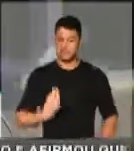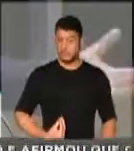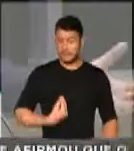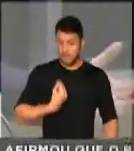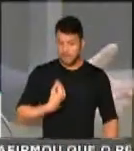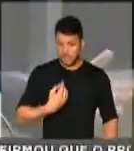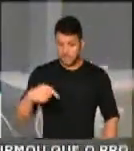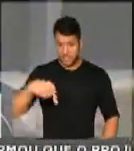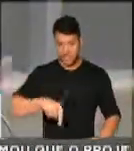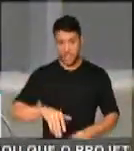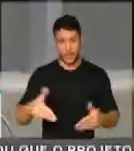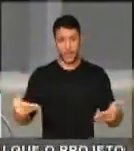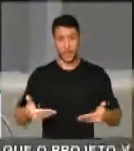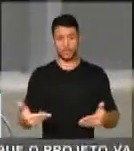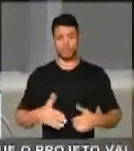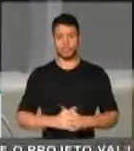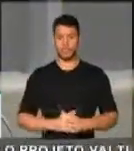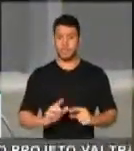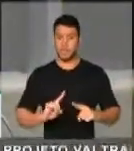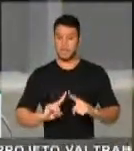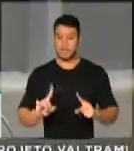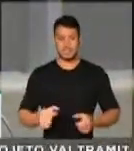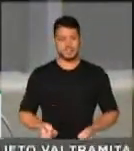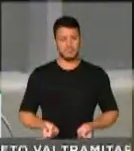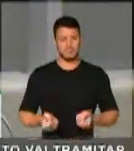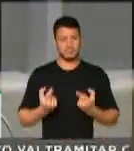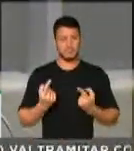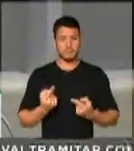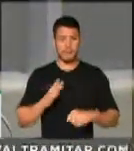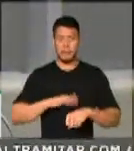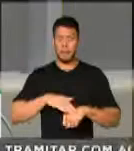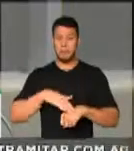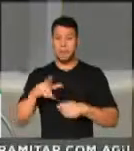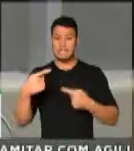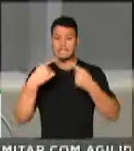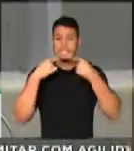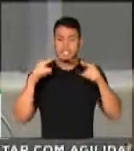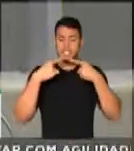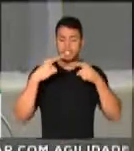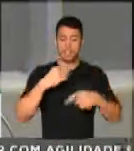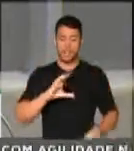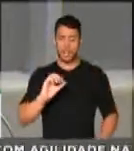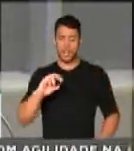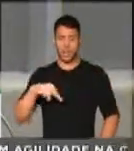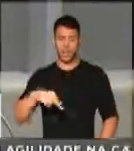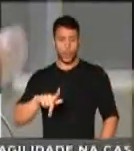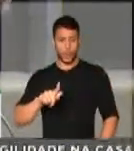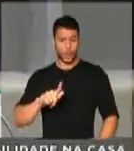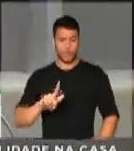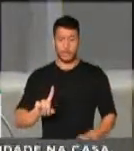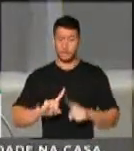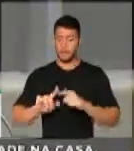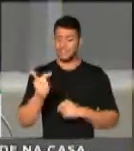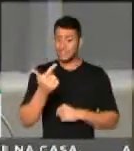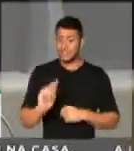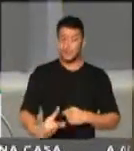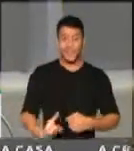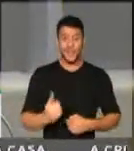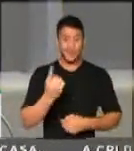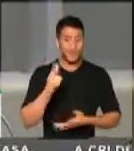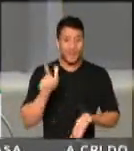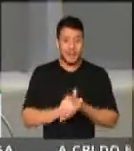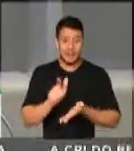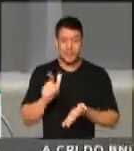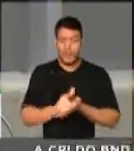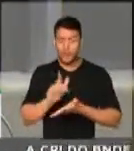Nós vimos um ministro que veio criticar as organizações não-governamentais por não terem planejamento e não trouxe um